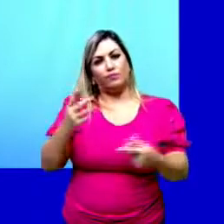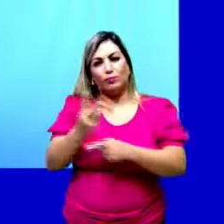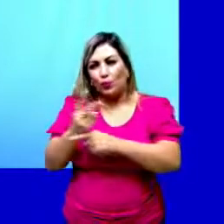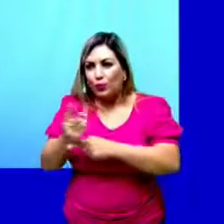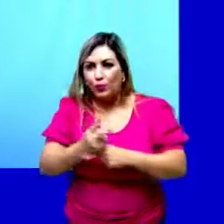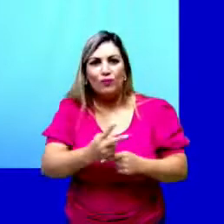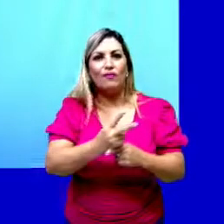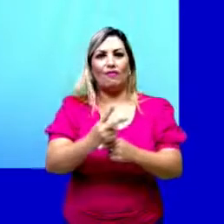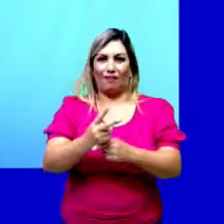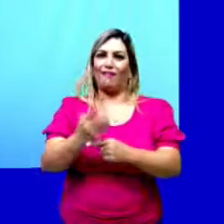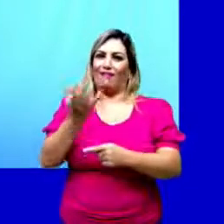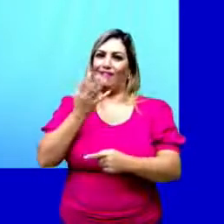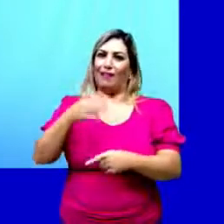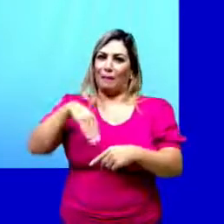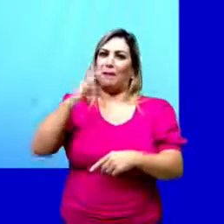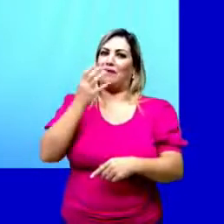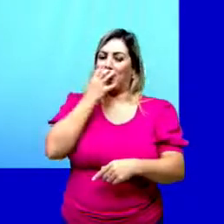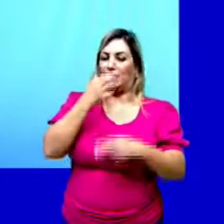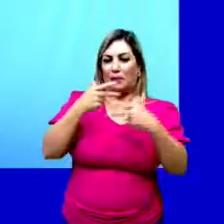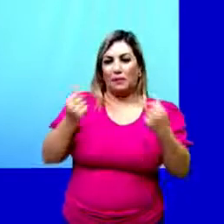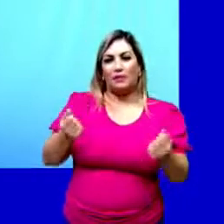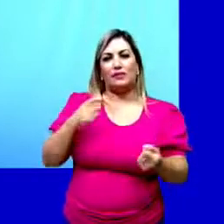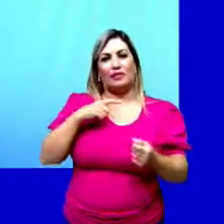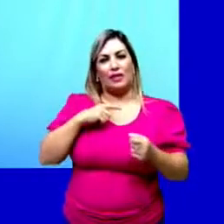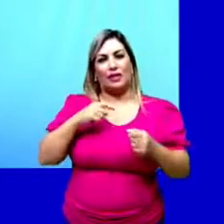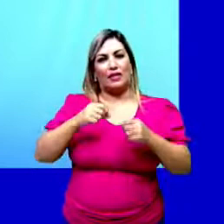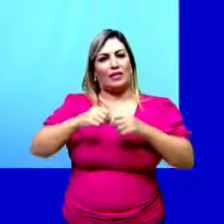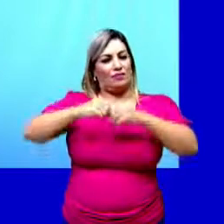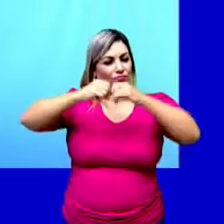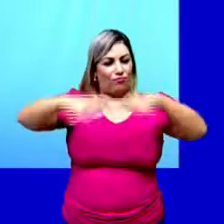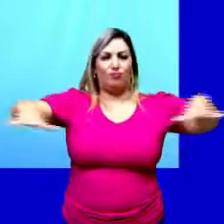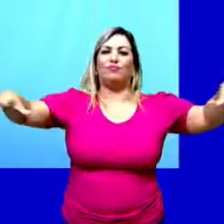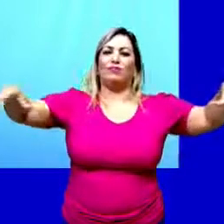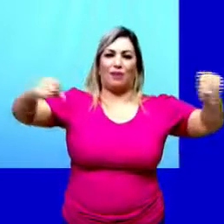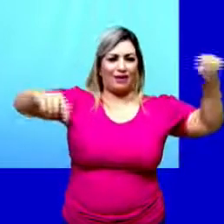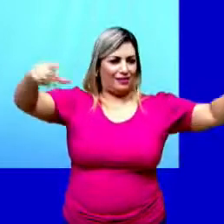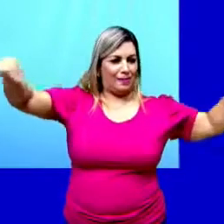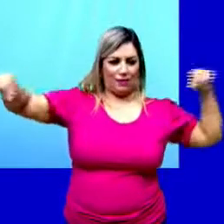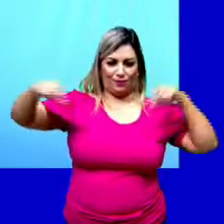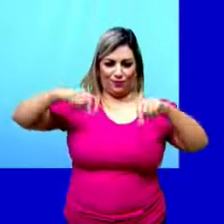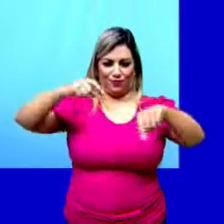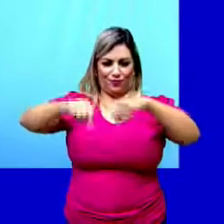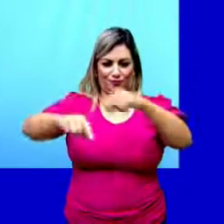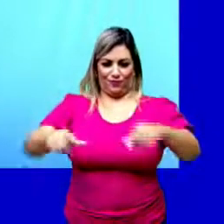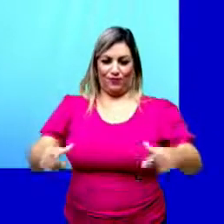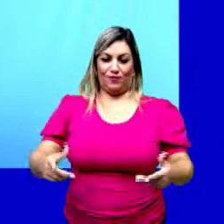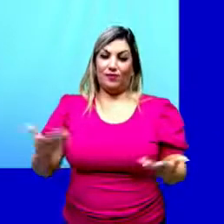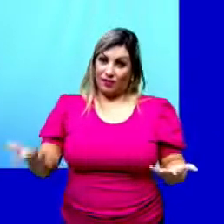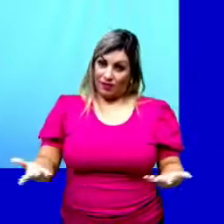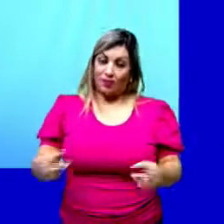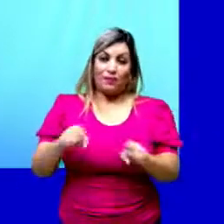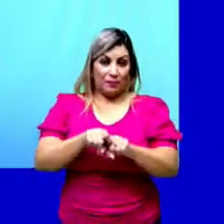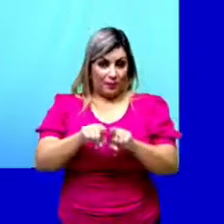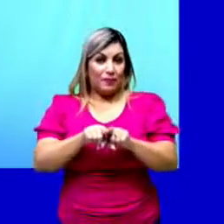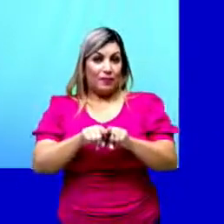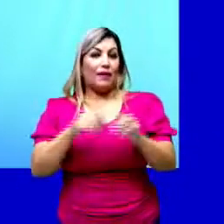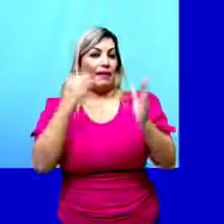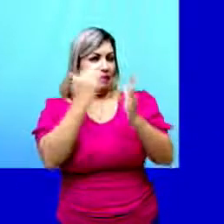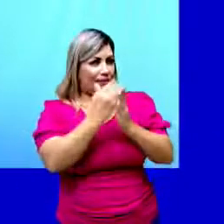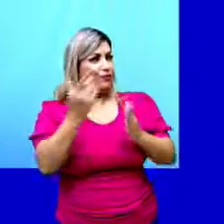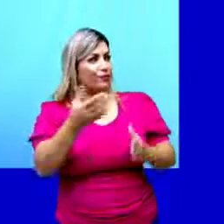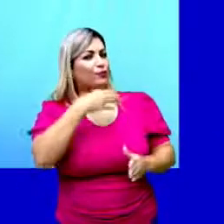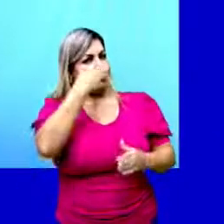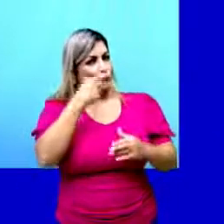busca de alimento e acabam, assim, dispersando sementes no ambiente. E, além disso, este